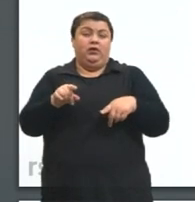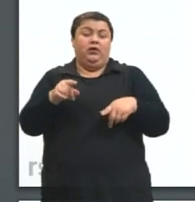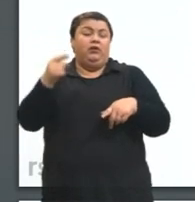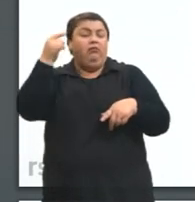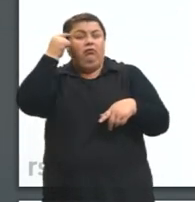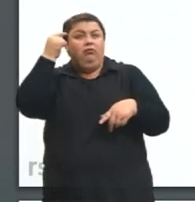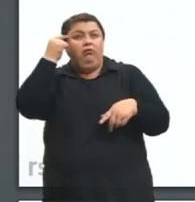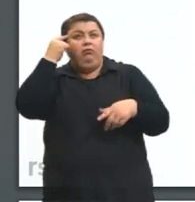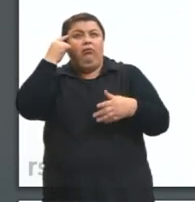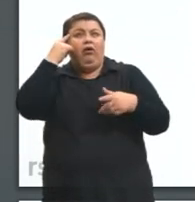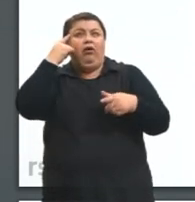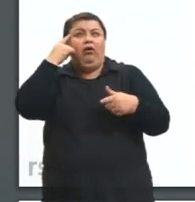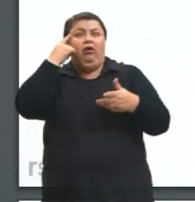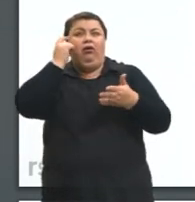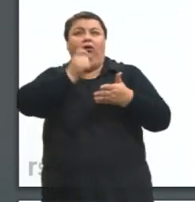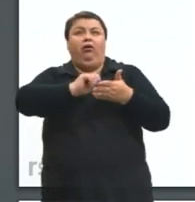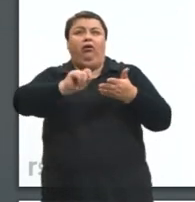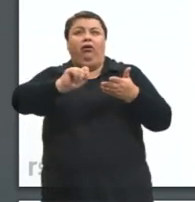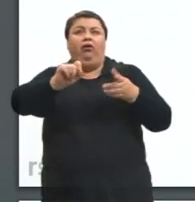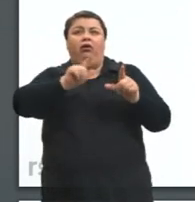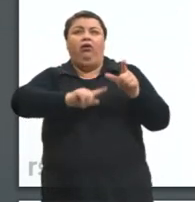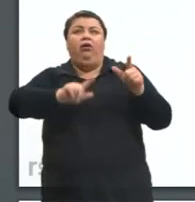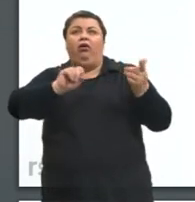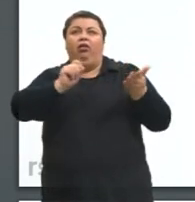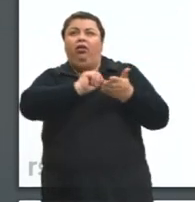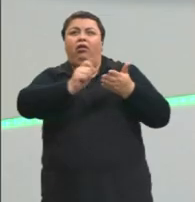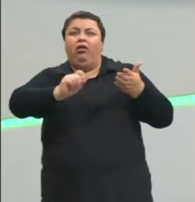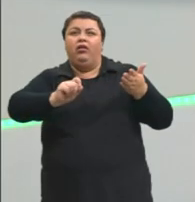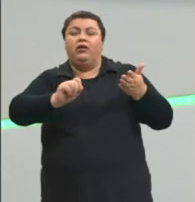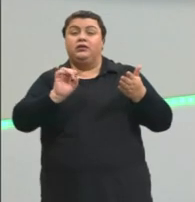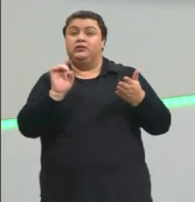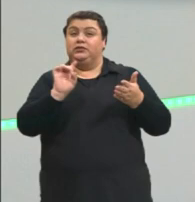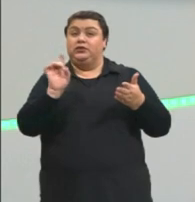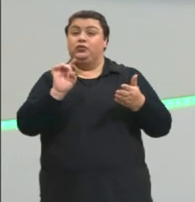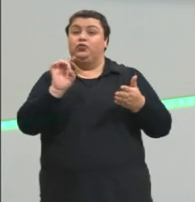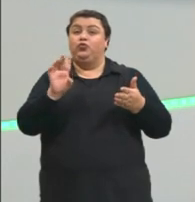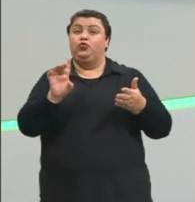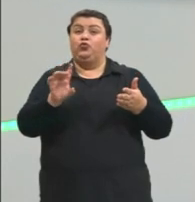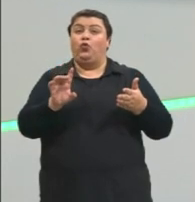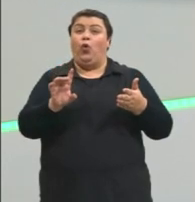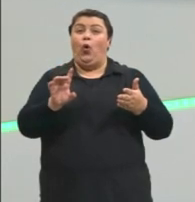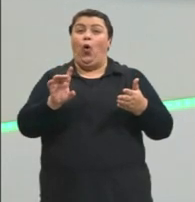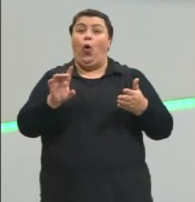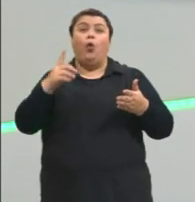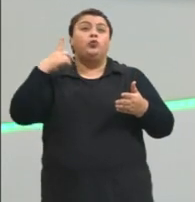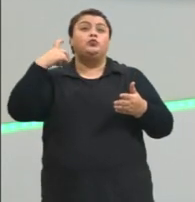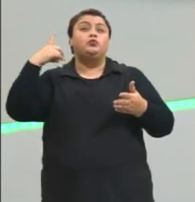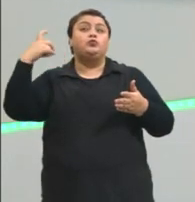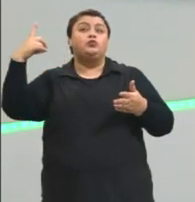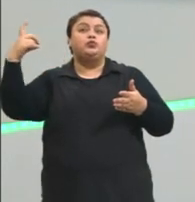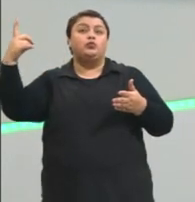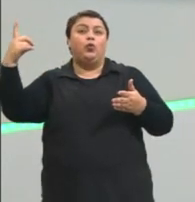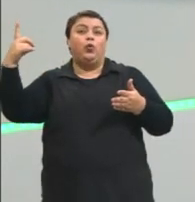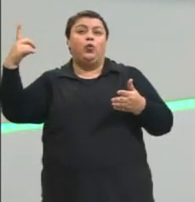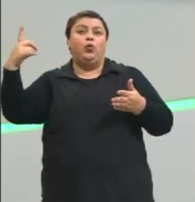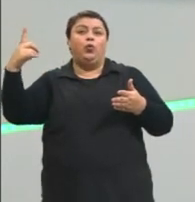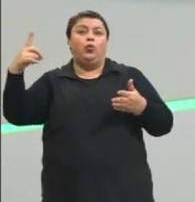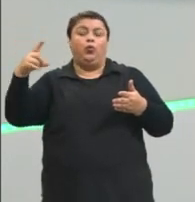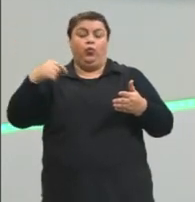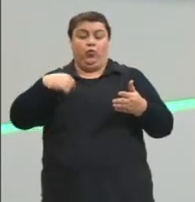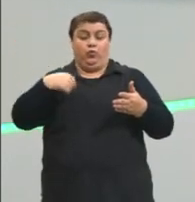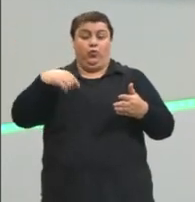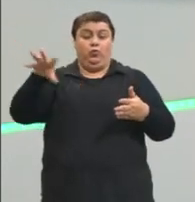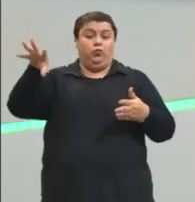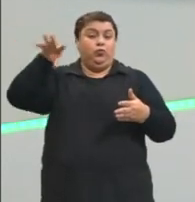pensa logo com uma letra. Eu estou falando só do componente melódico. estou falando só do som. Quando eu escuto um